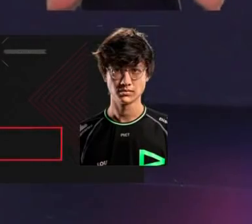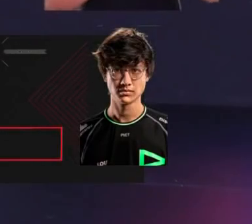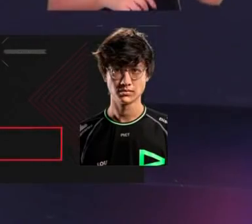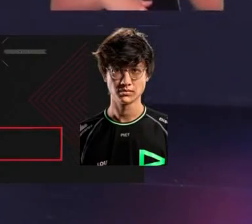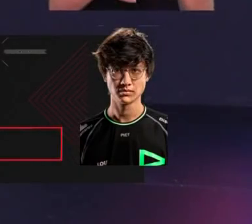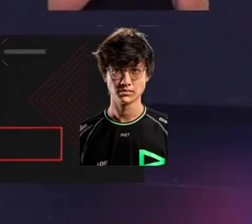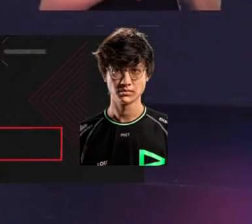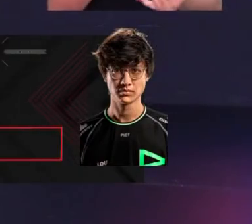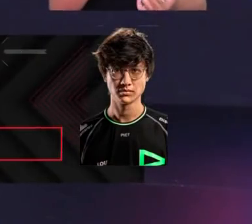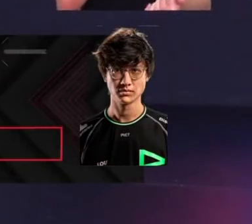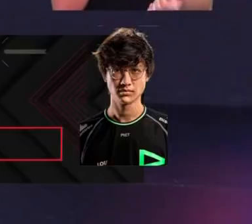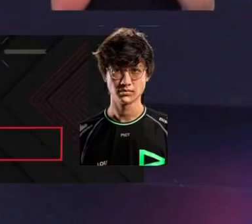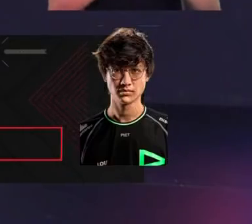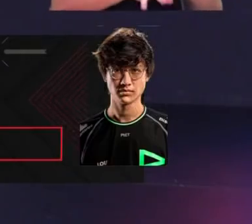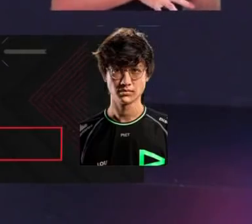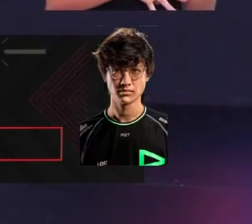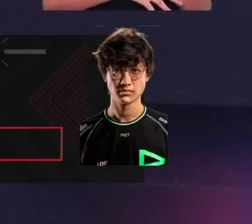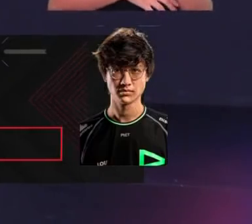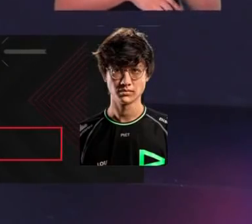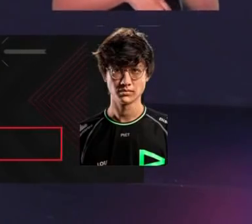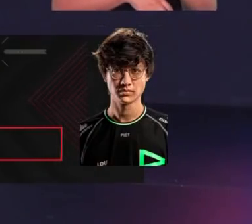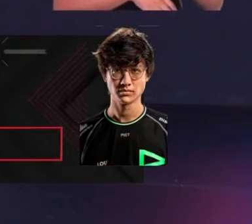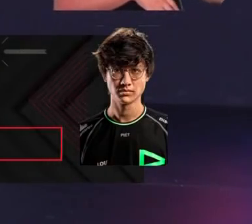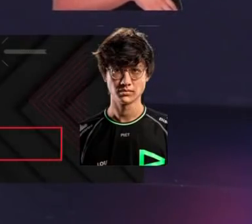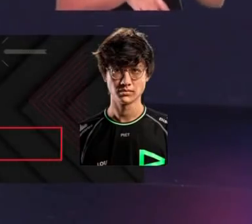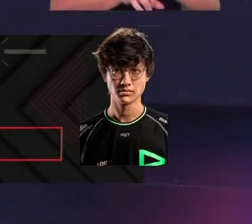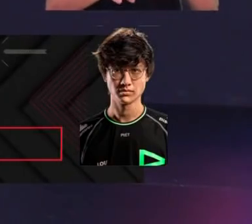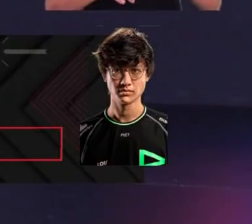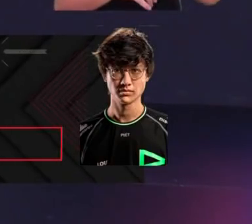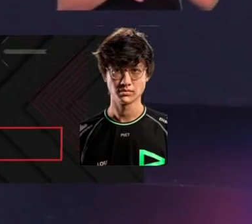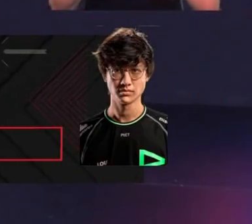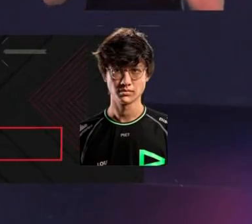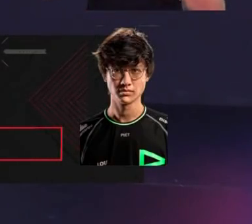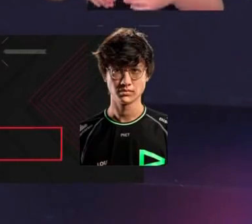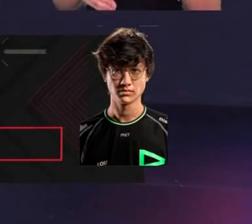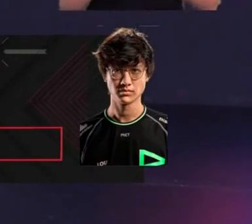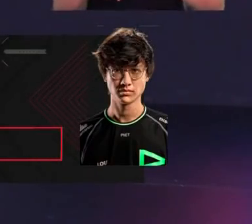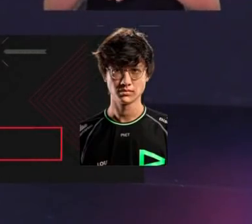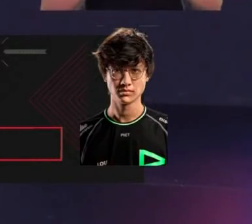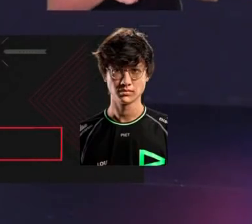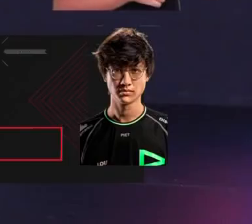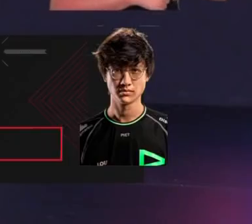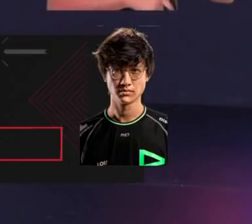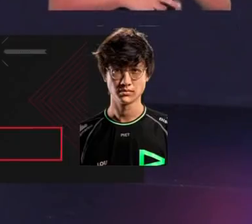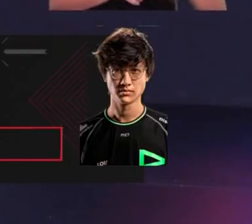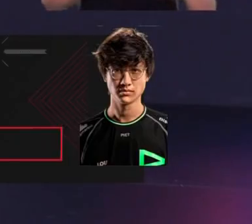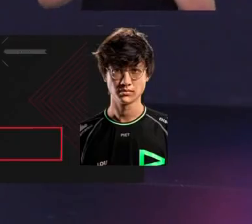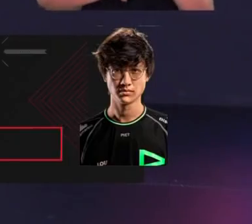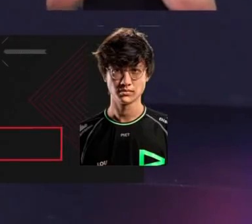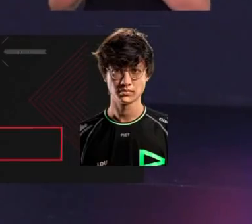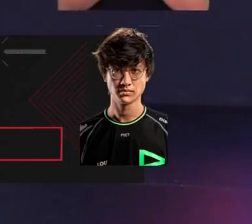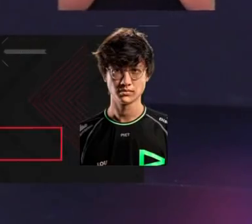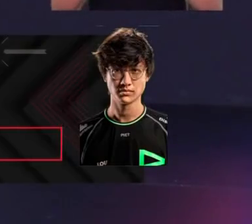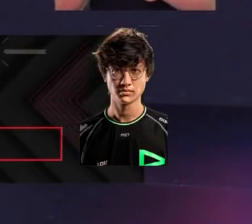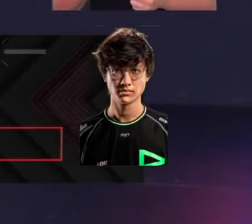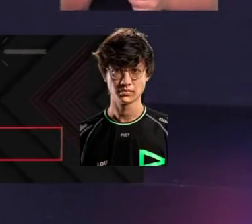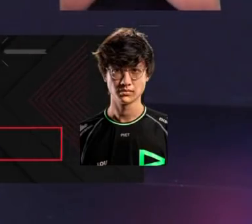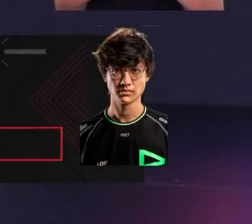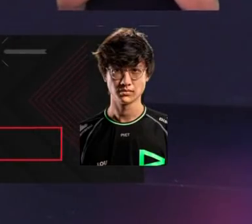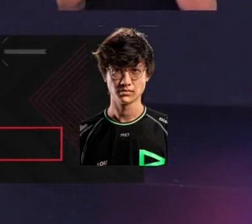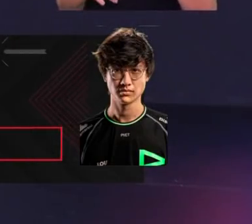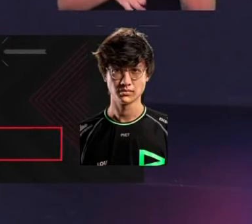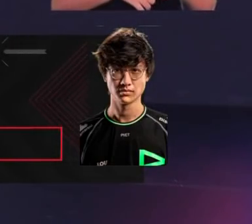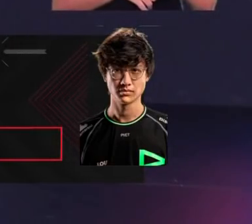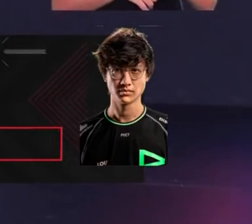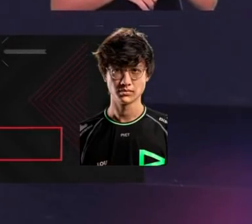a votação tá rolando ainda pessoal a FNB vai somando no chat mas o Maestro falou aqui de uma coisa que eu fiquei com uma pulguinha atrás na orelha ainda pra saber a sua opinião o Ranger